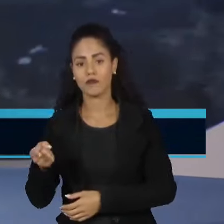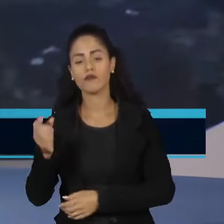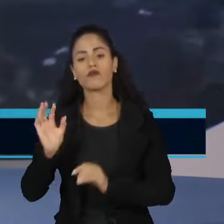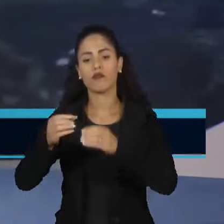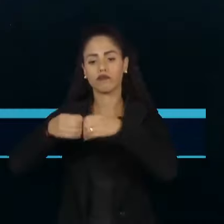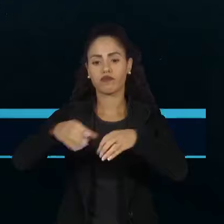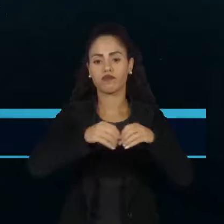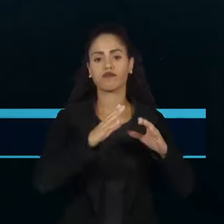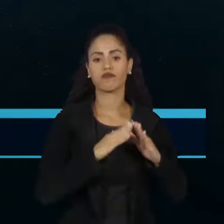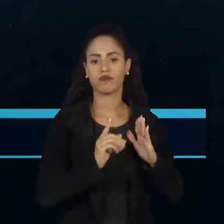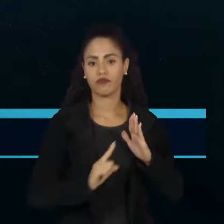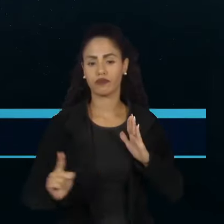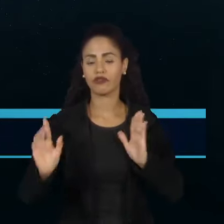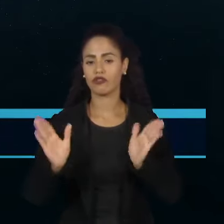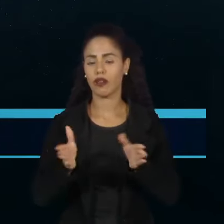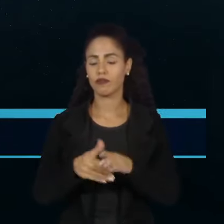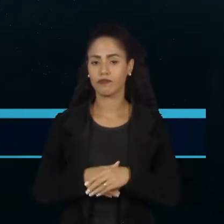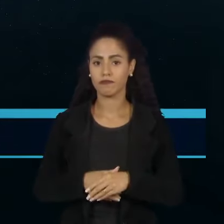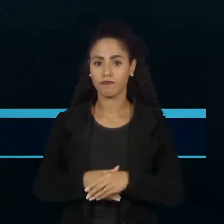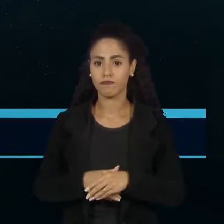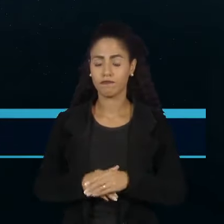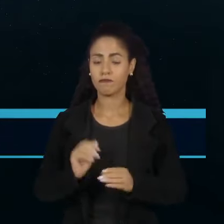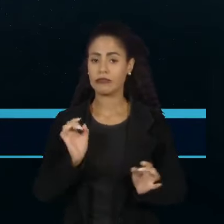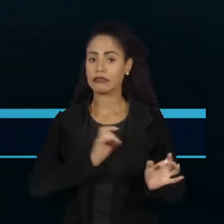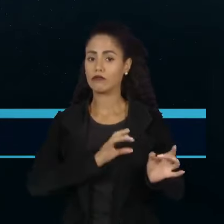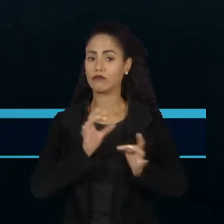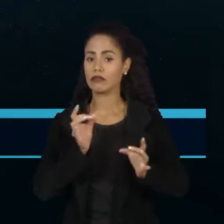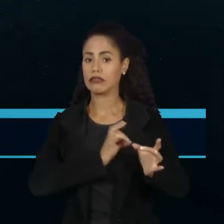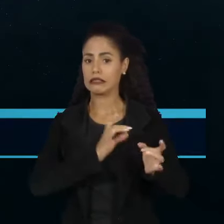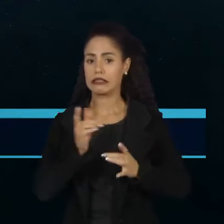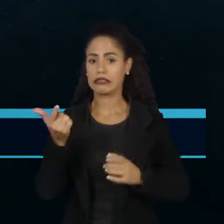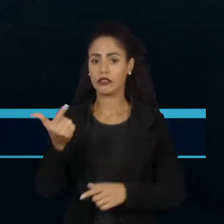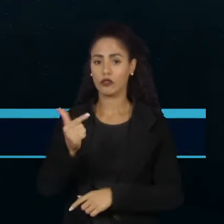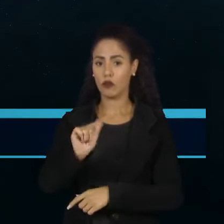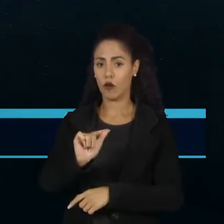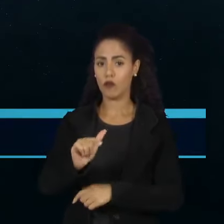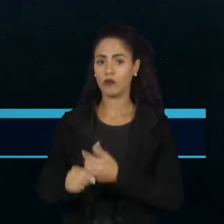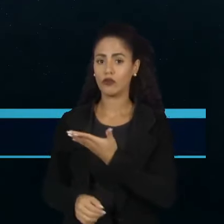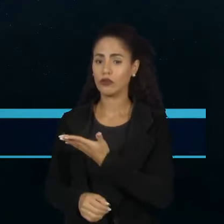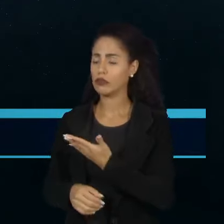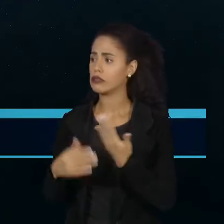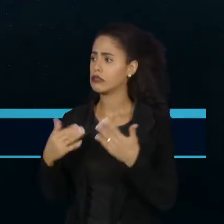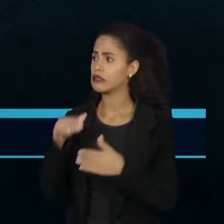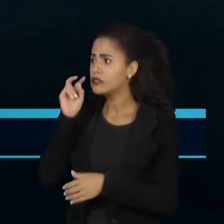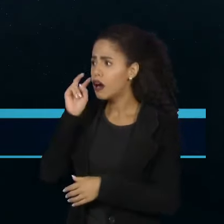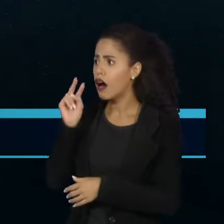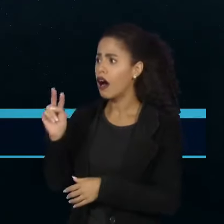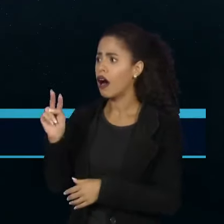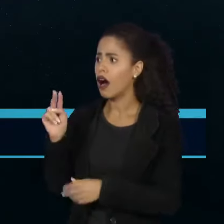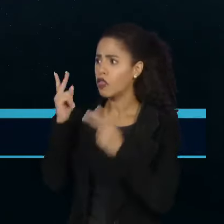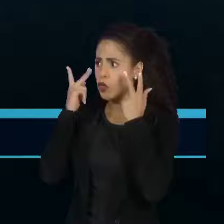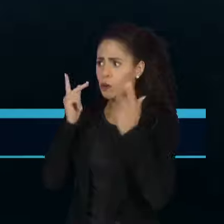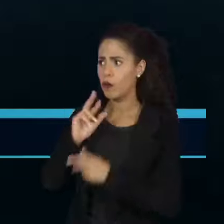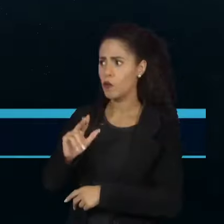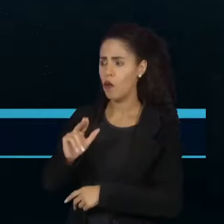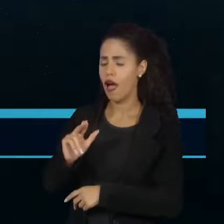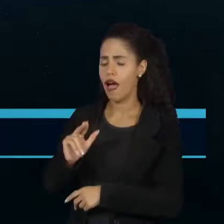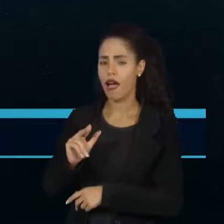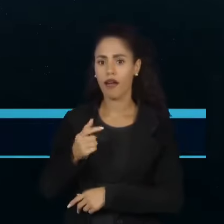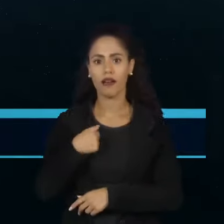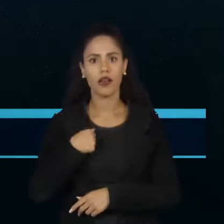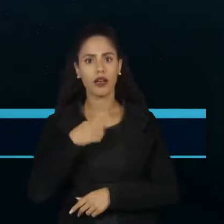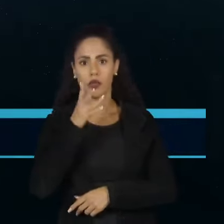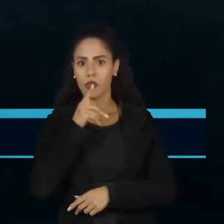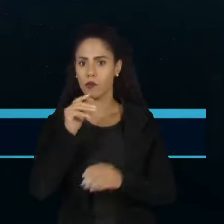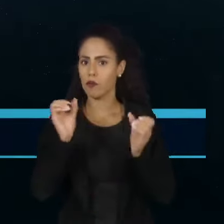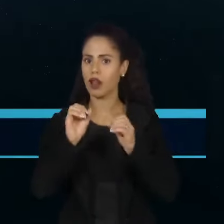afetadas. O medo em meio à madrugada. Gente, isso não é normal. E não demorou